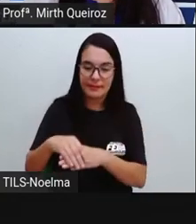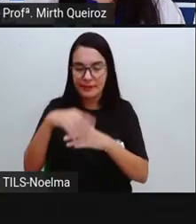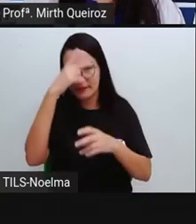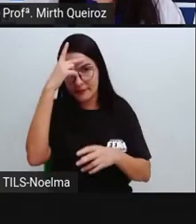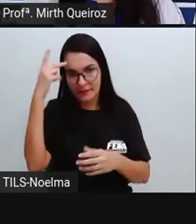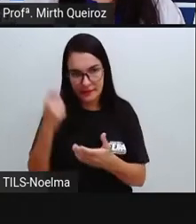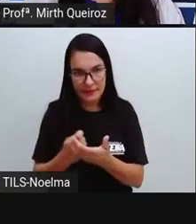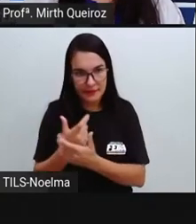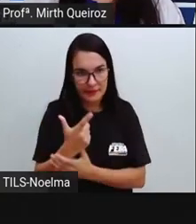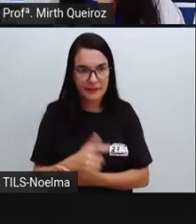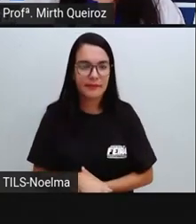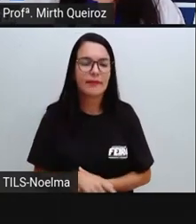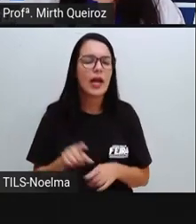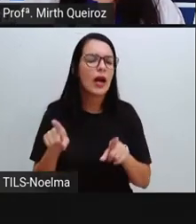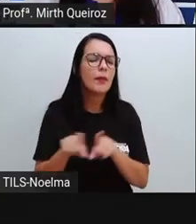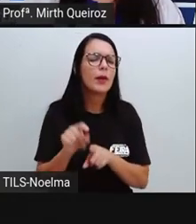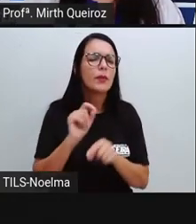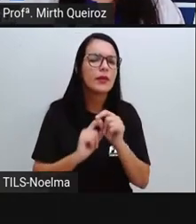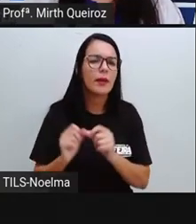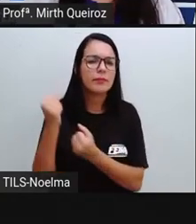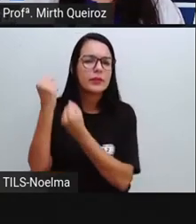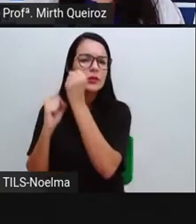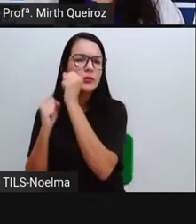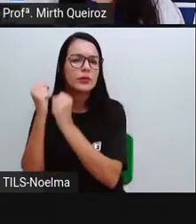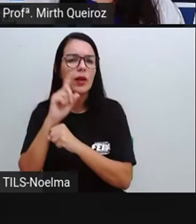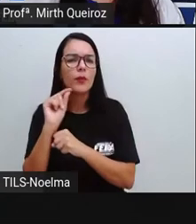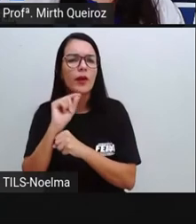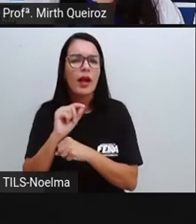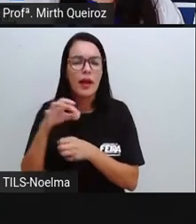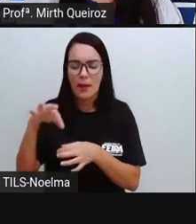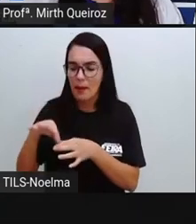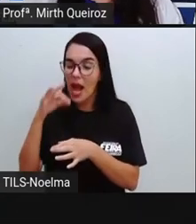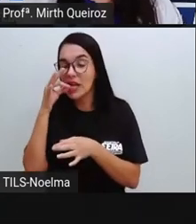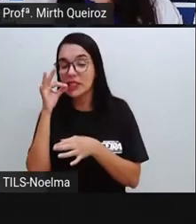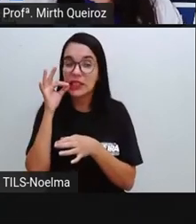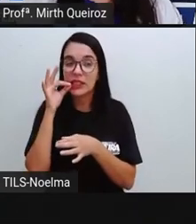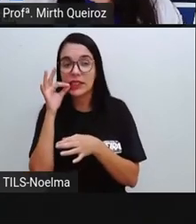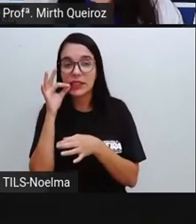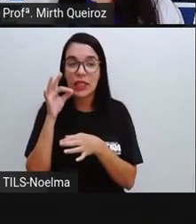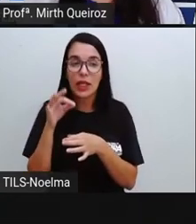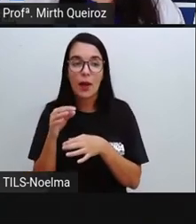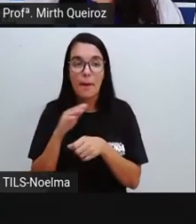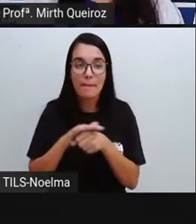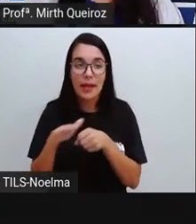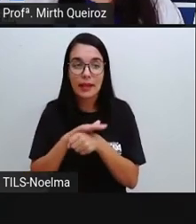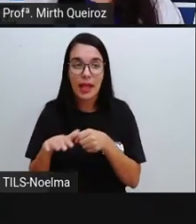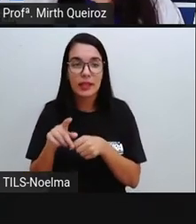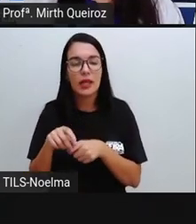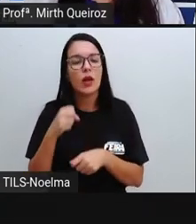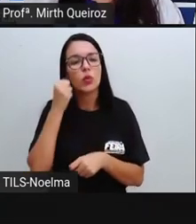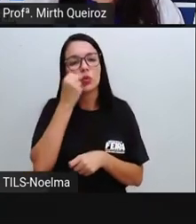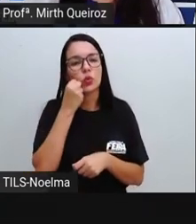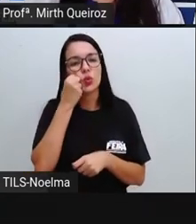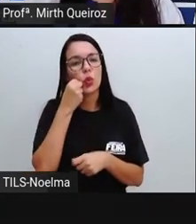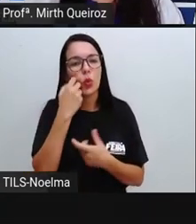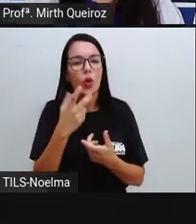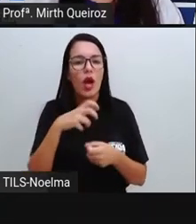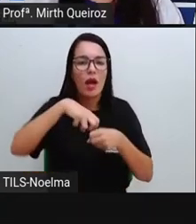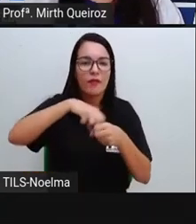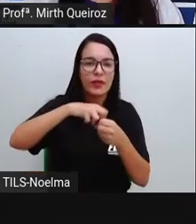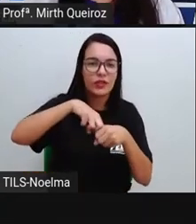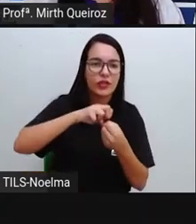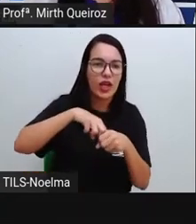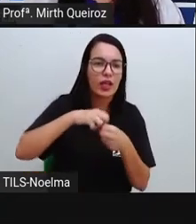produtos industrializados, a gente tem a própria batata frita, a gente tem o suco aí, o extrato de